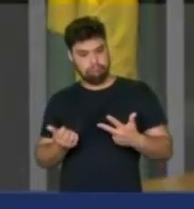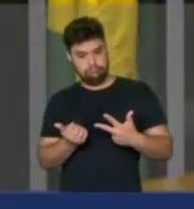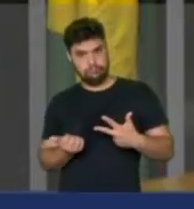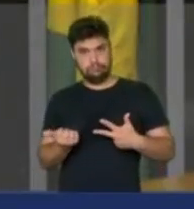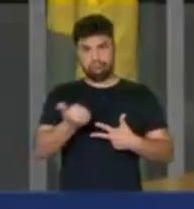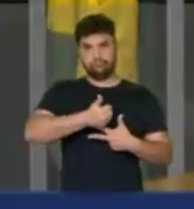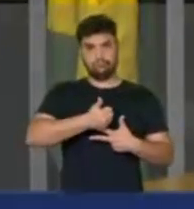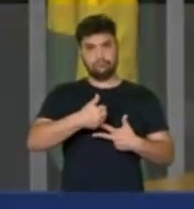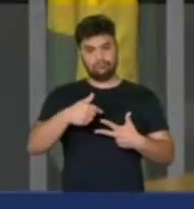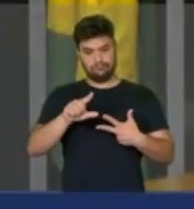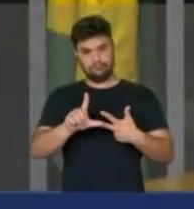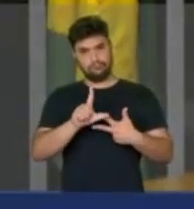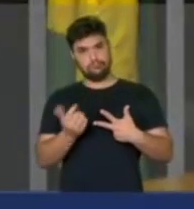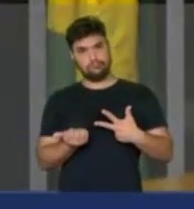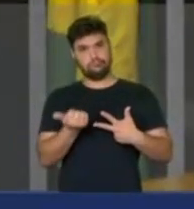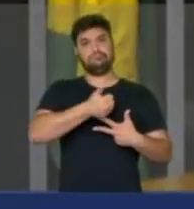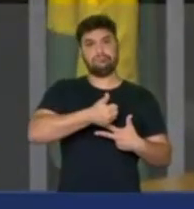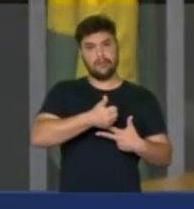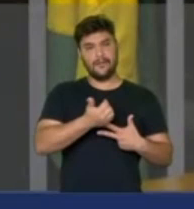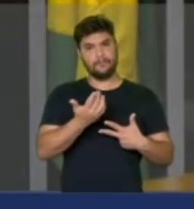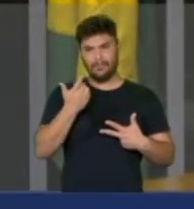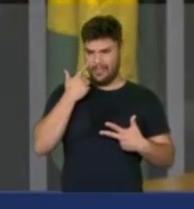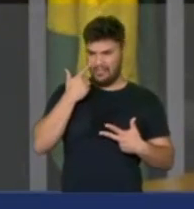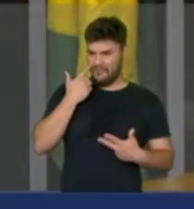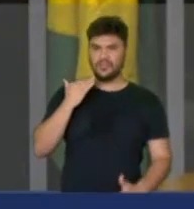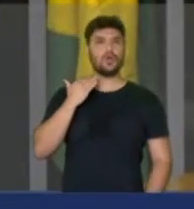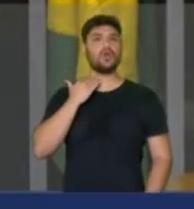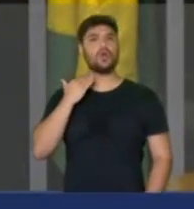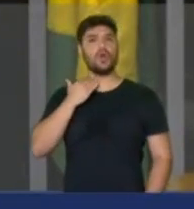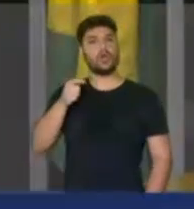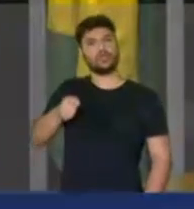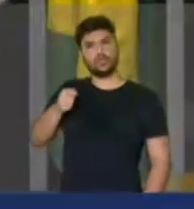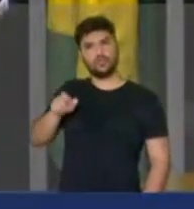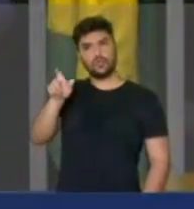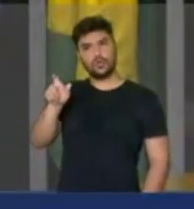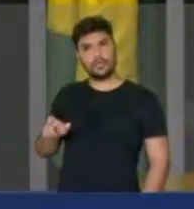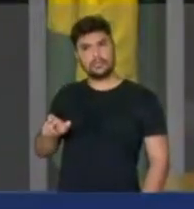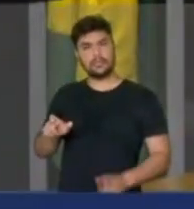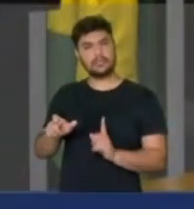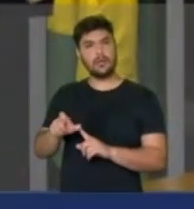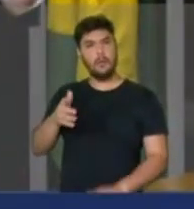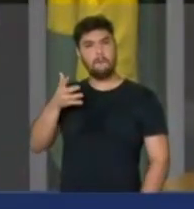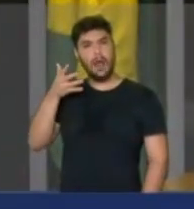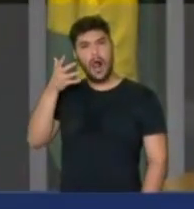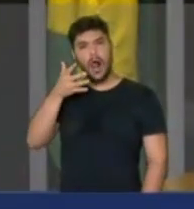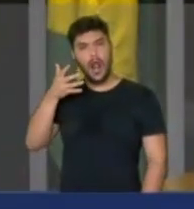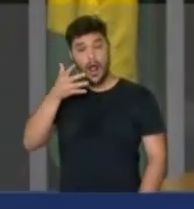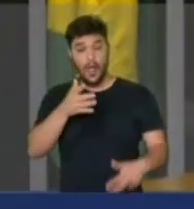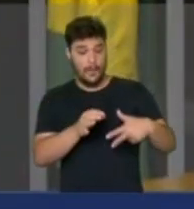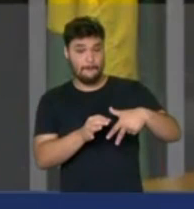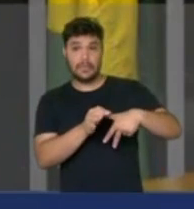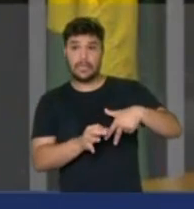eu me espanto ver juízes, deputado Afonso Mota, falando com tanta desenvoltura, ministros sobre